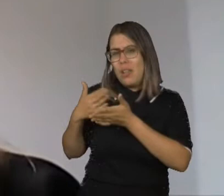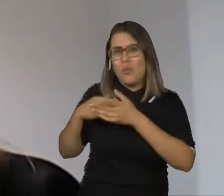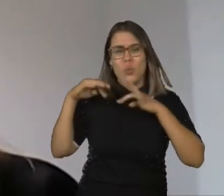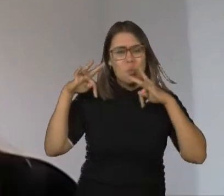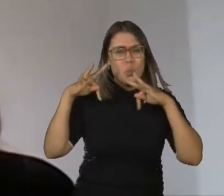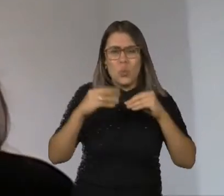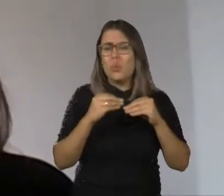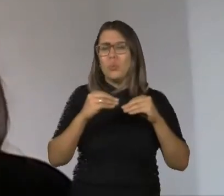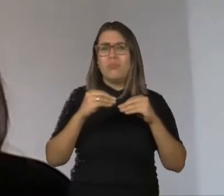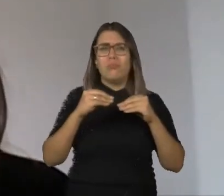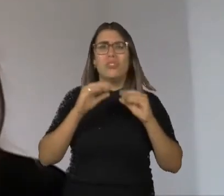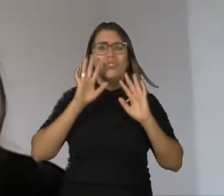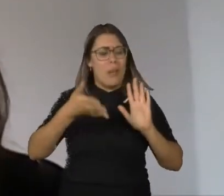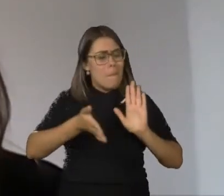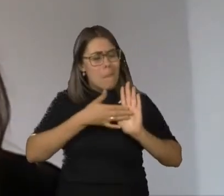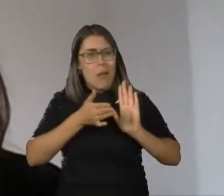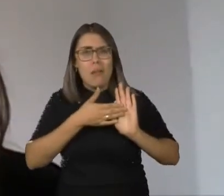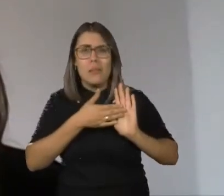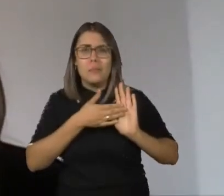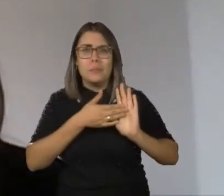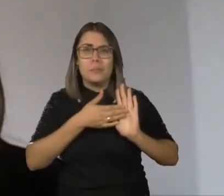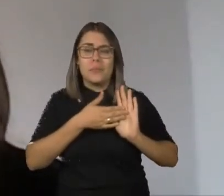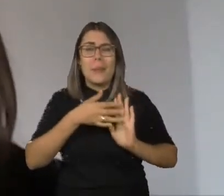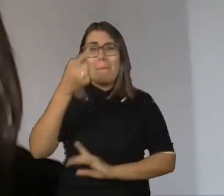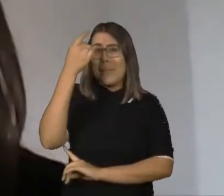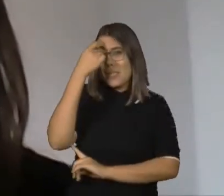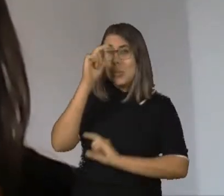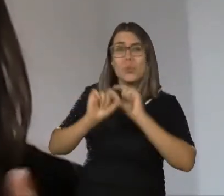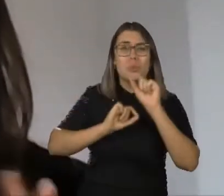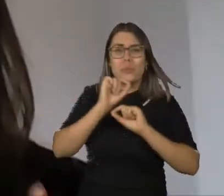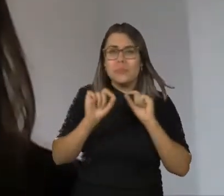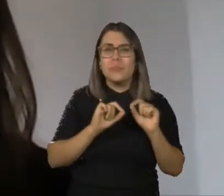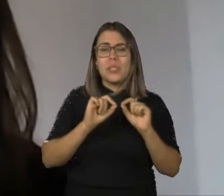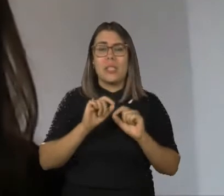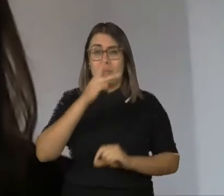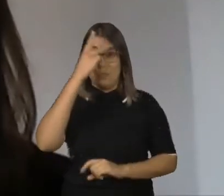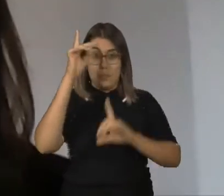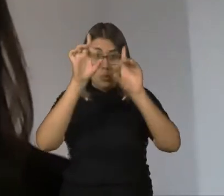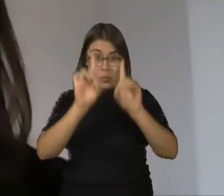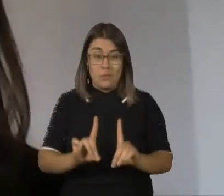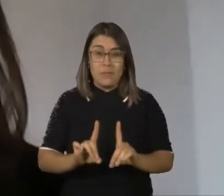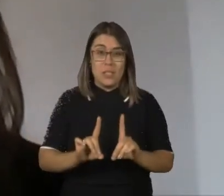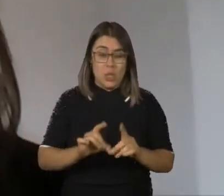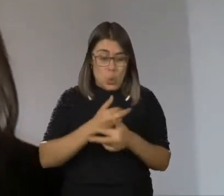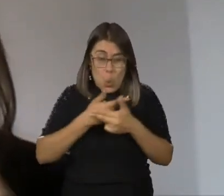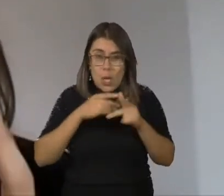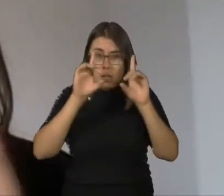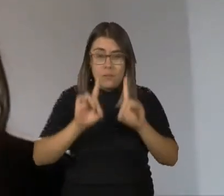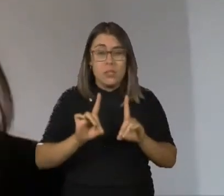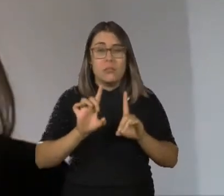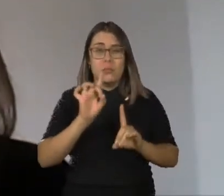classificação hoje, pensando que as deficiências não são somente